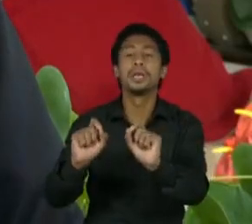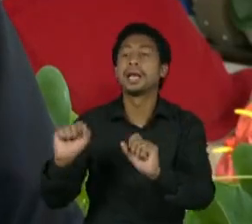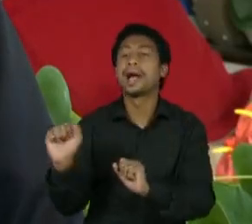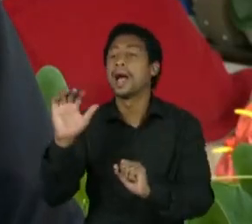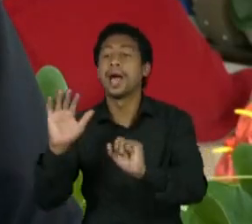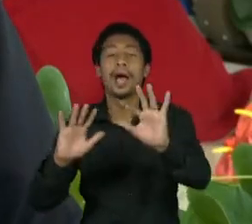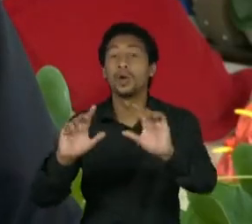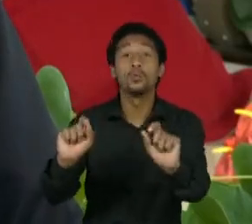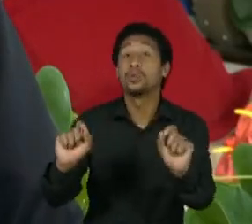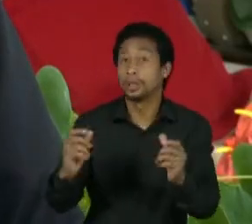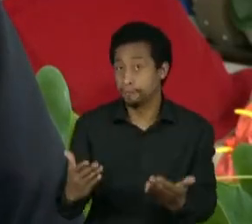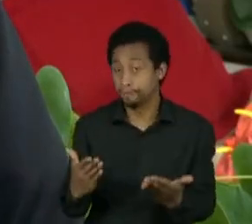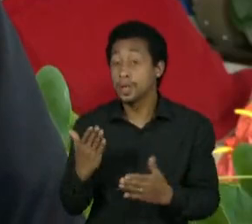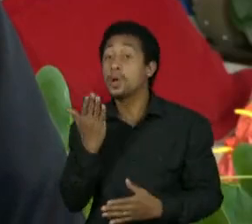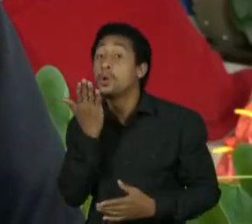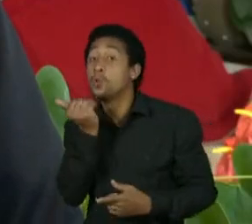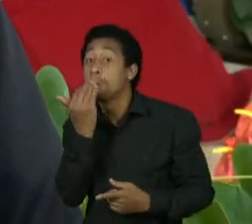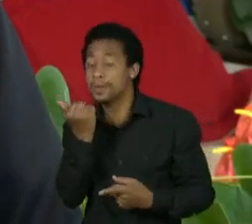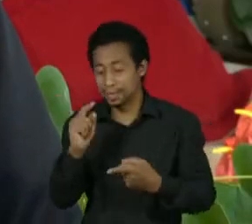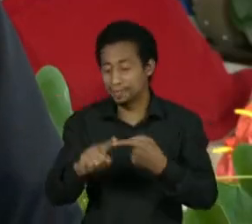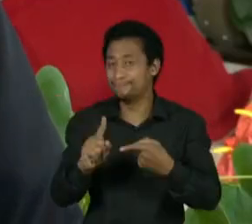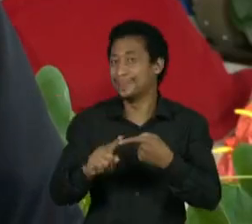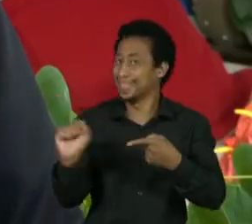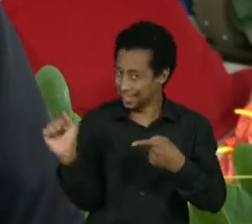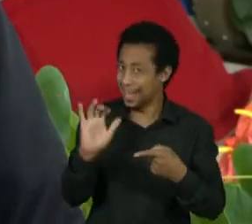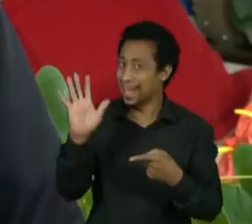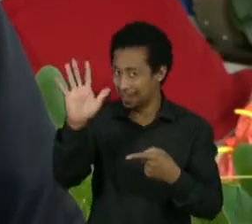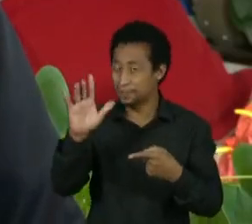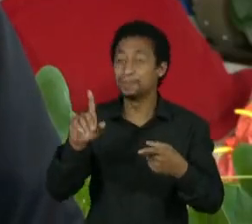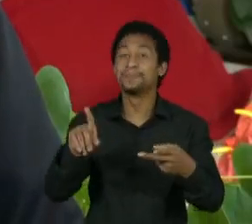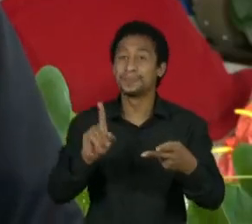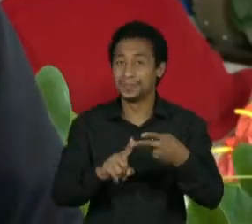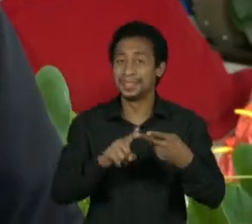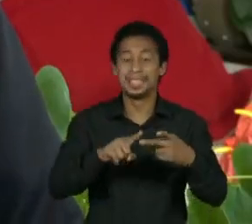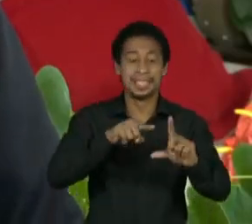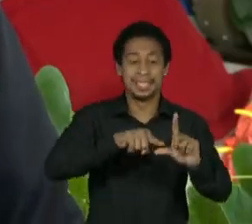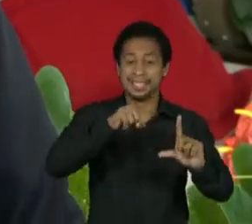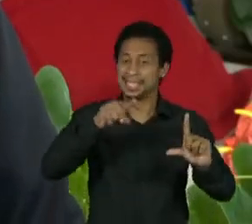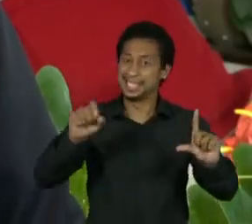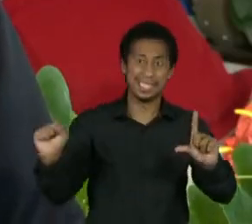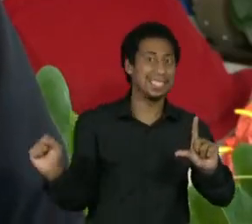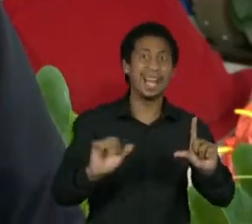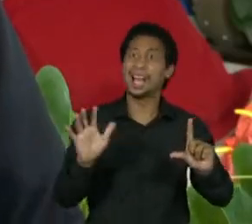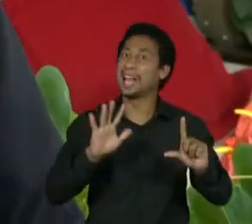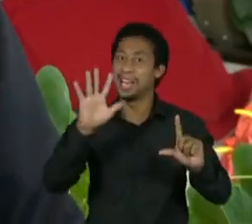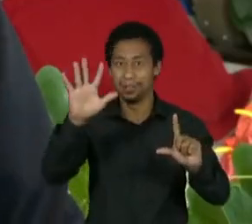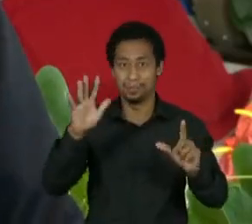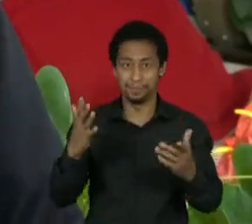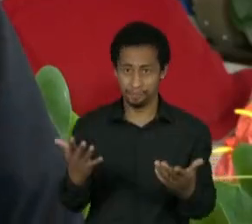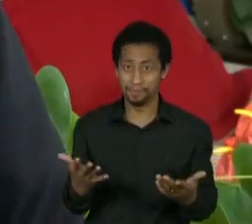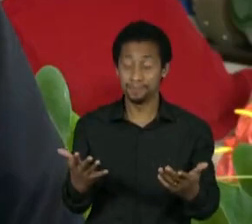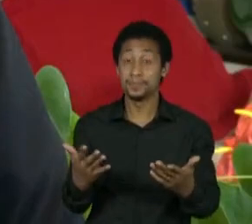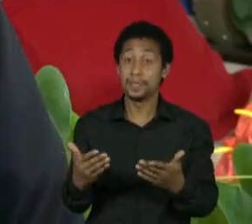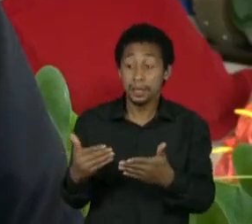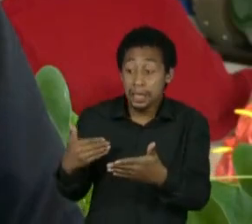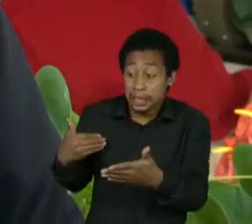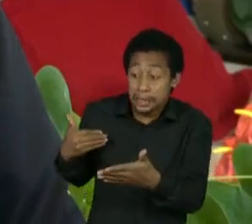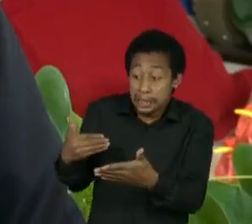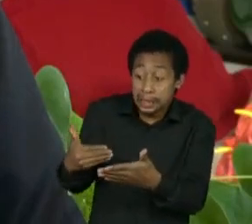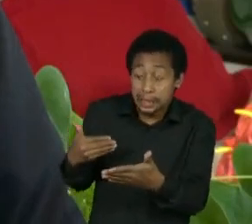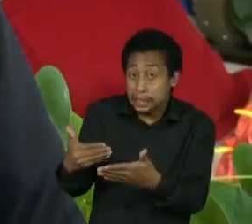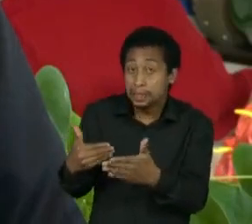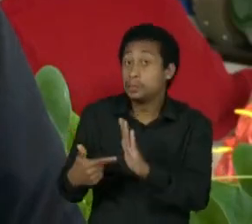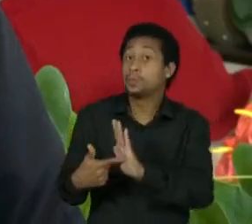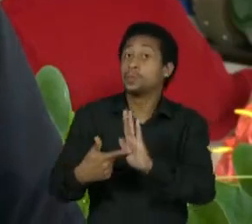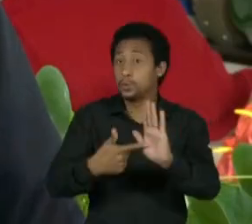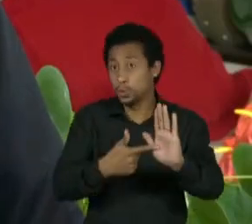também aumentaram, houve uma significativa inflação de preços de alimentos, até recentemente batendo no